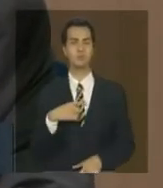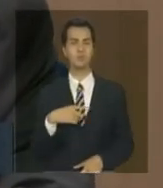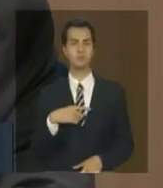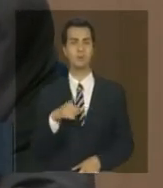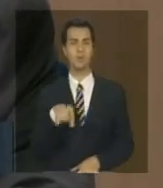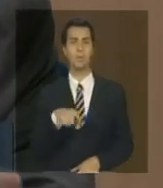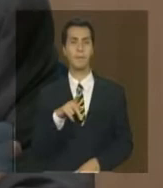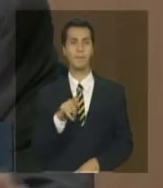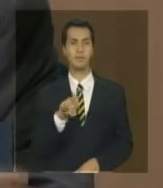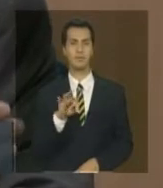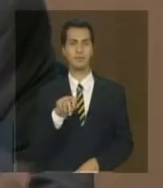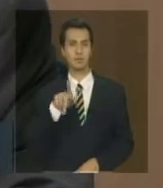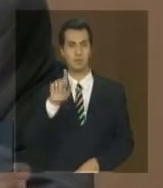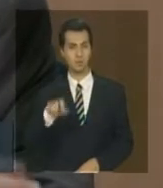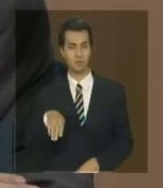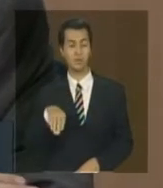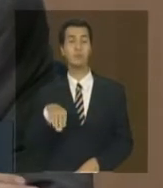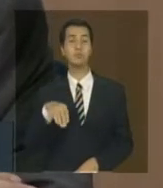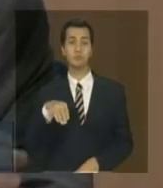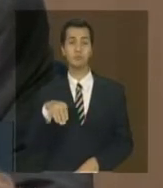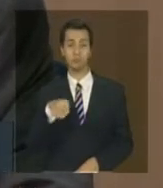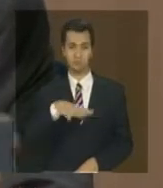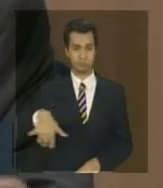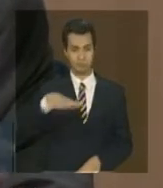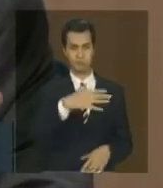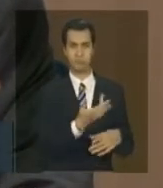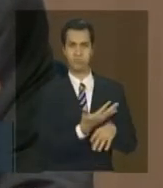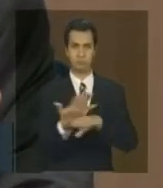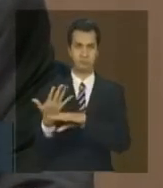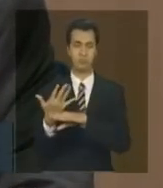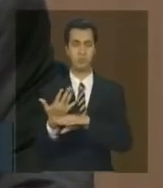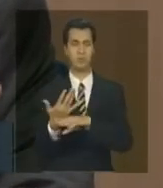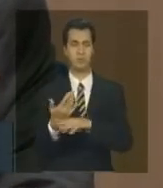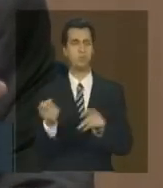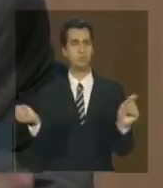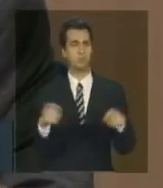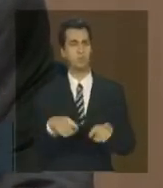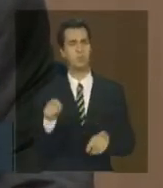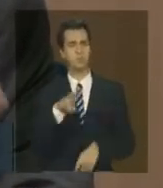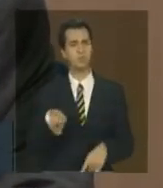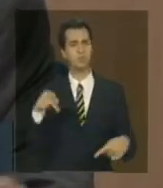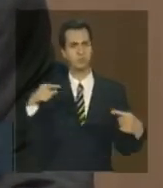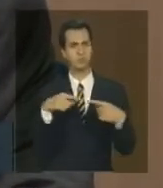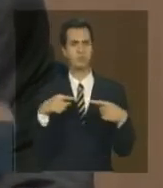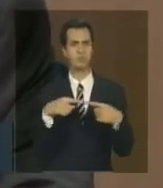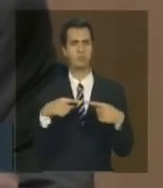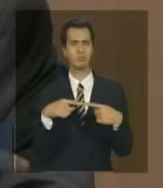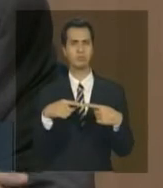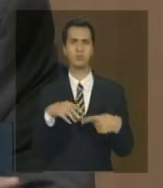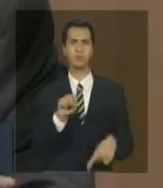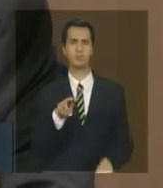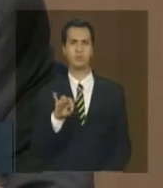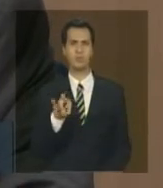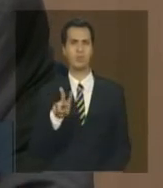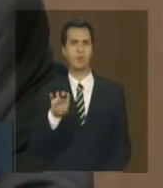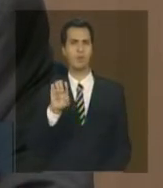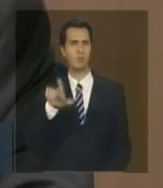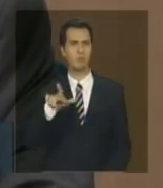pastagem nativa é um uso que nós entendemos como compatível sustentável